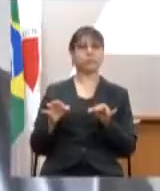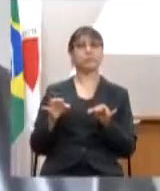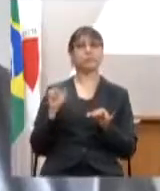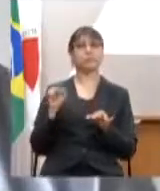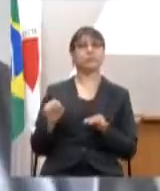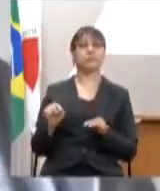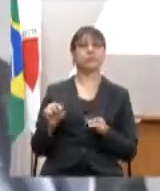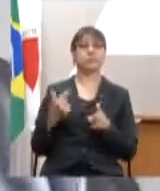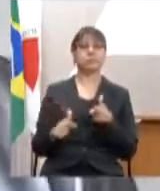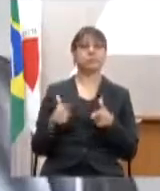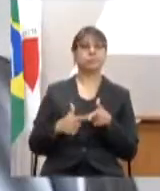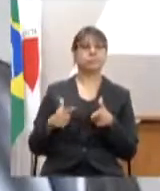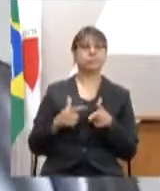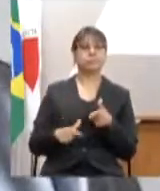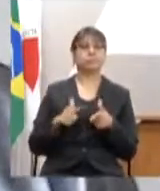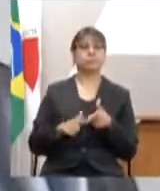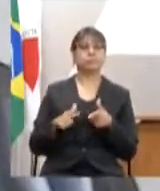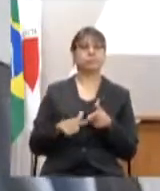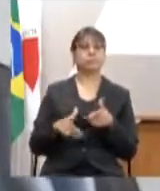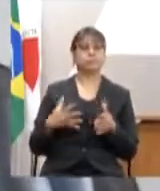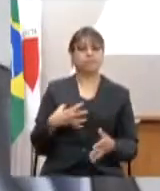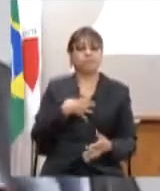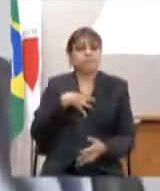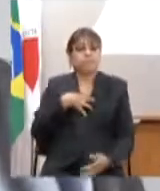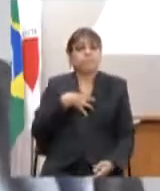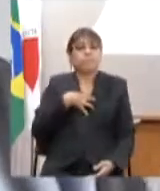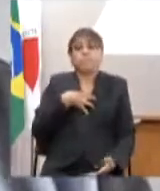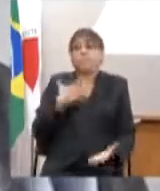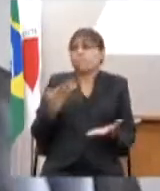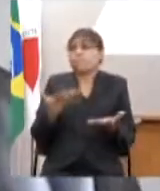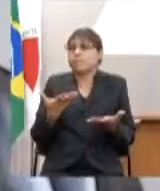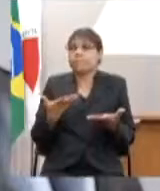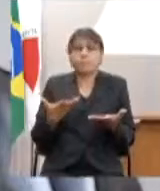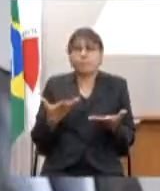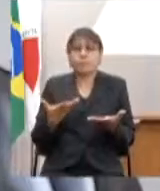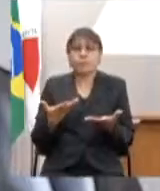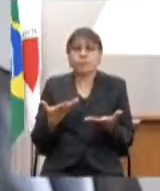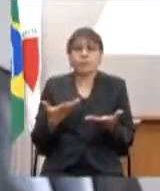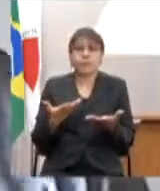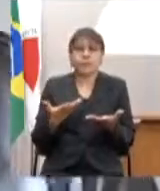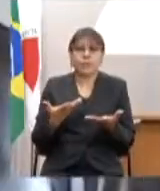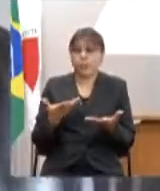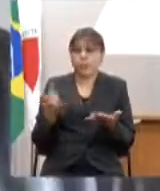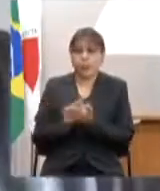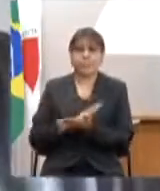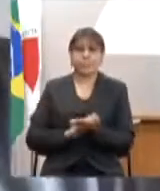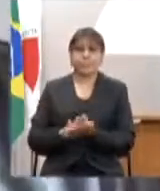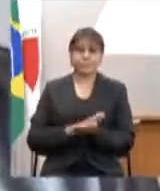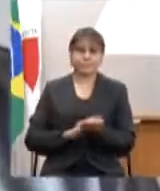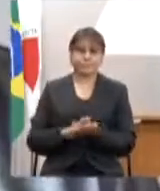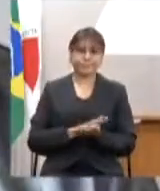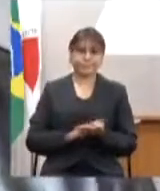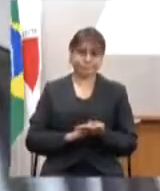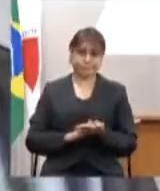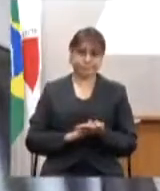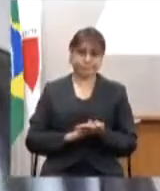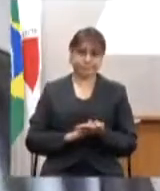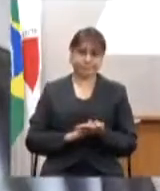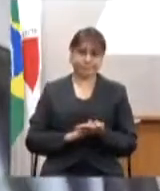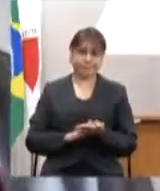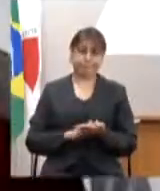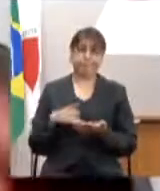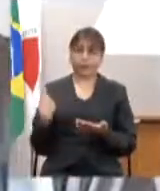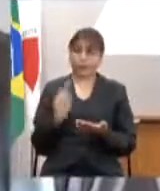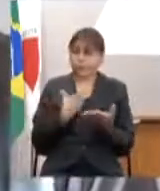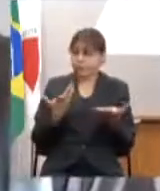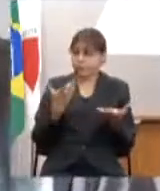problema todo e a sensação que a gente tem é que que nada acontece que nada vai acontecer e